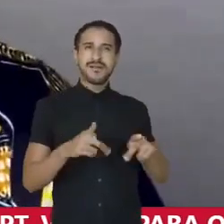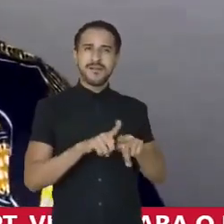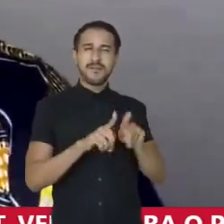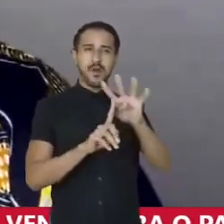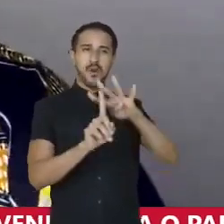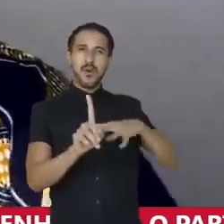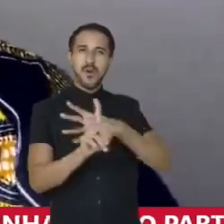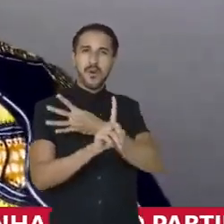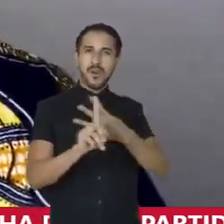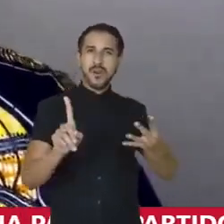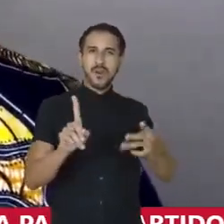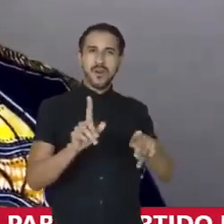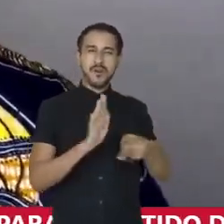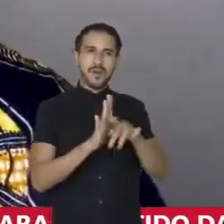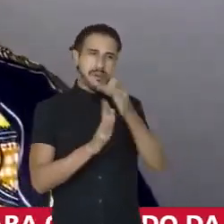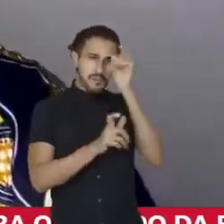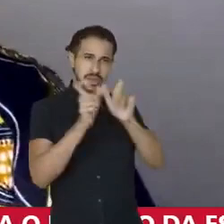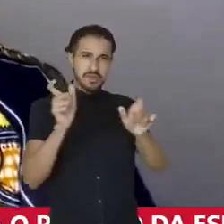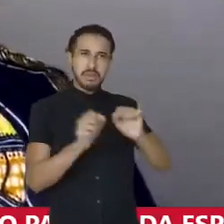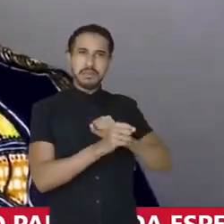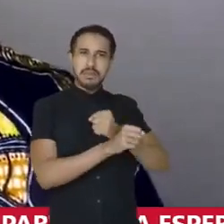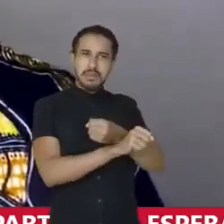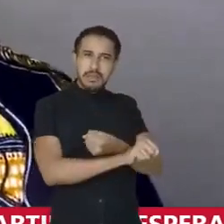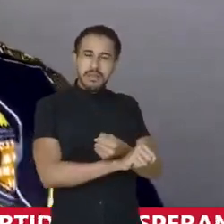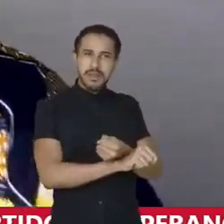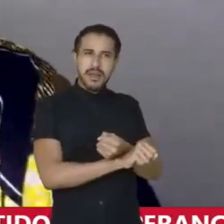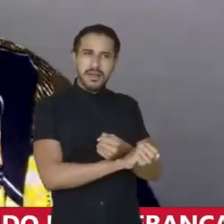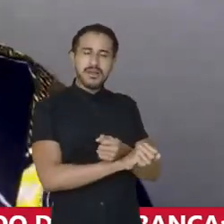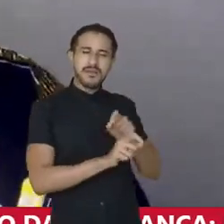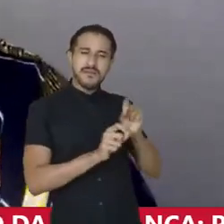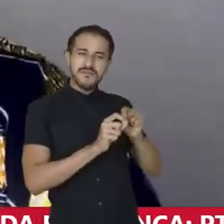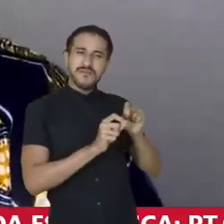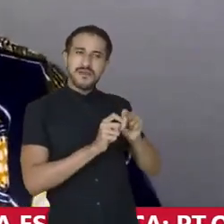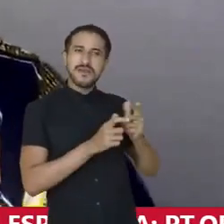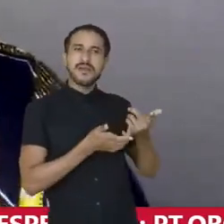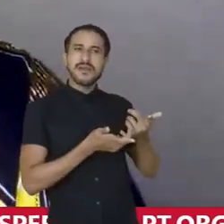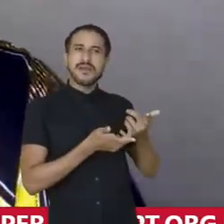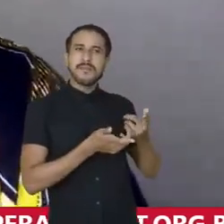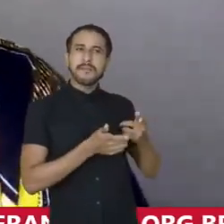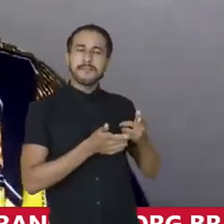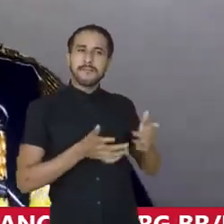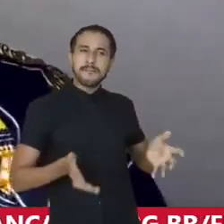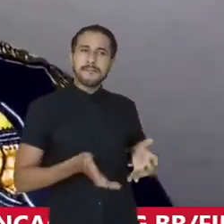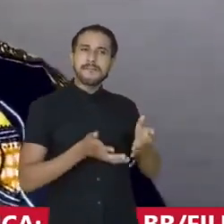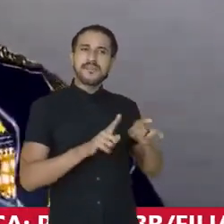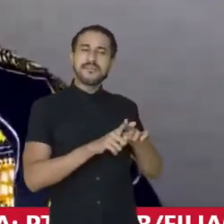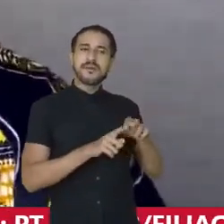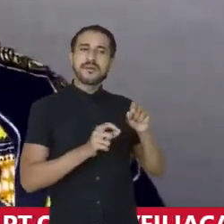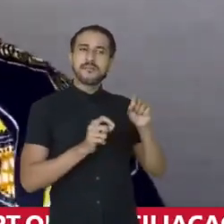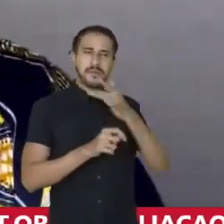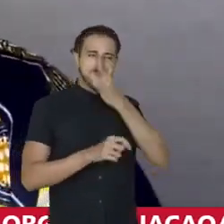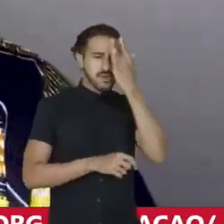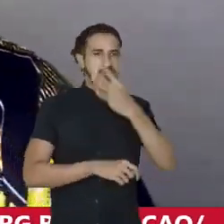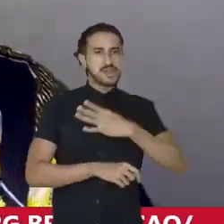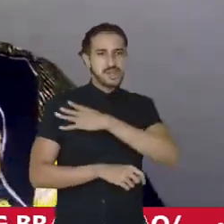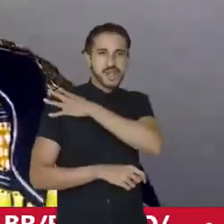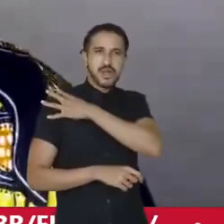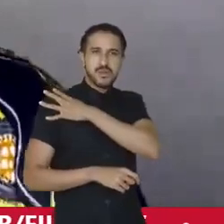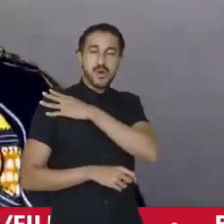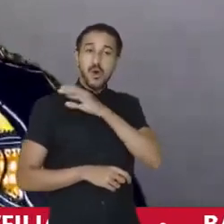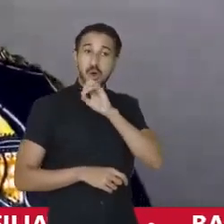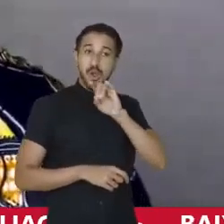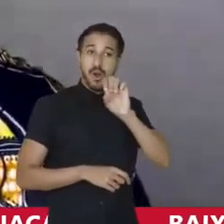homenagem aos escravocratas e às pessoas que passaram pelo período da ditadura. Olinda, como é uma cidade histórica